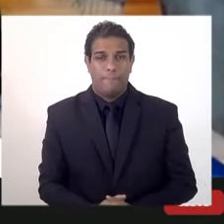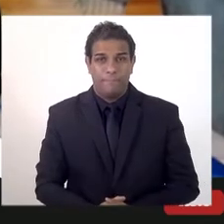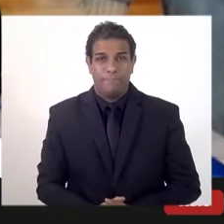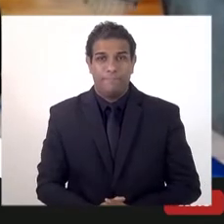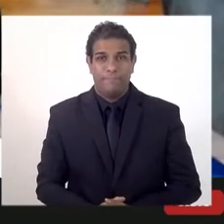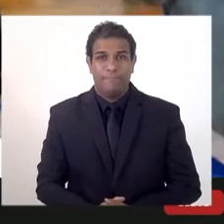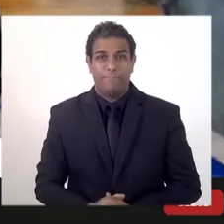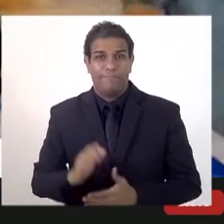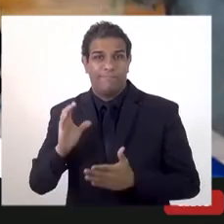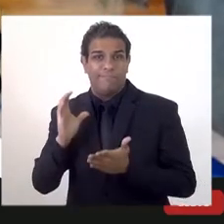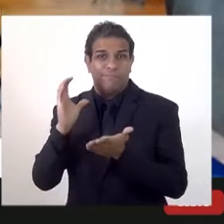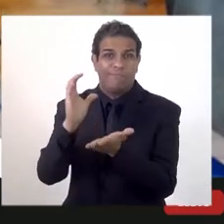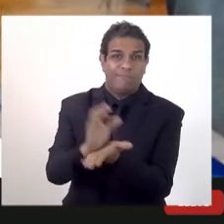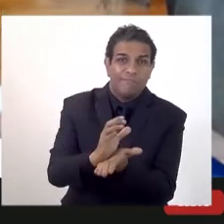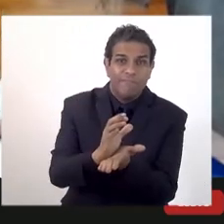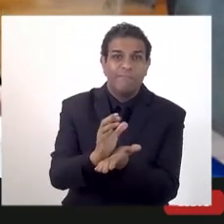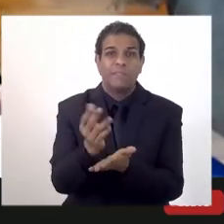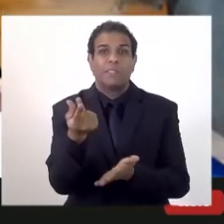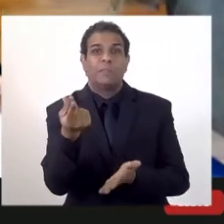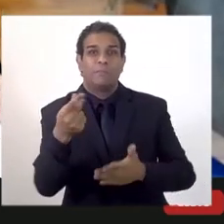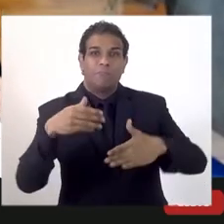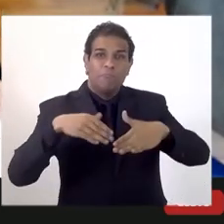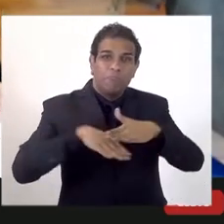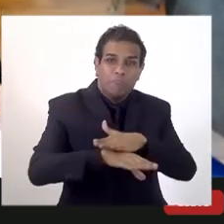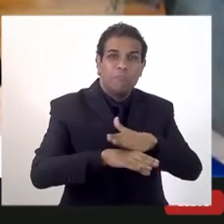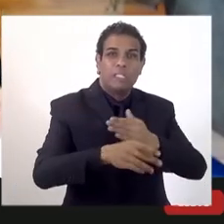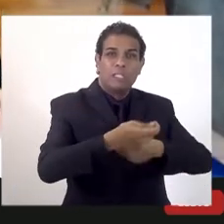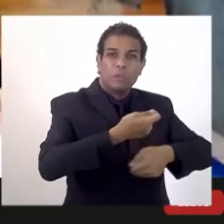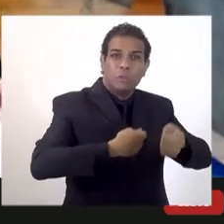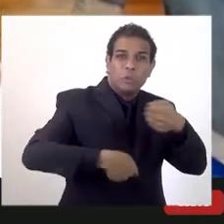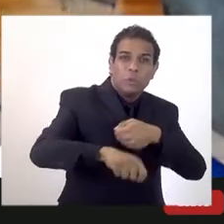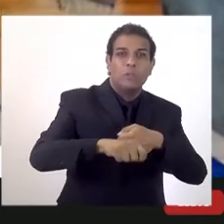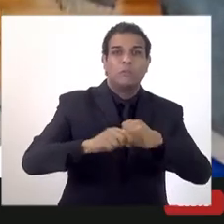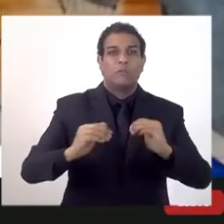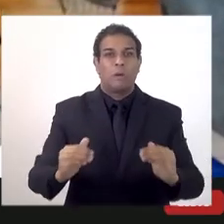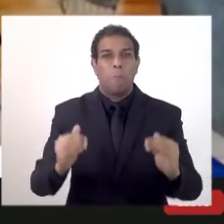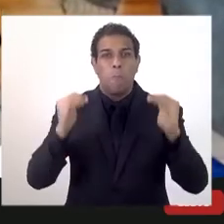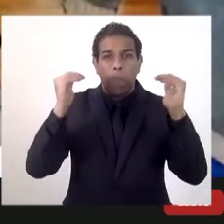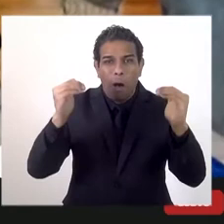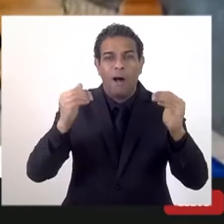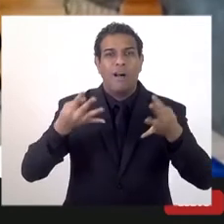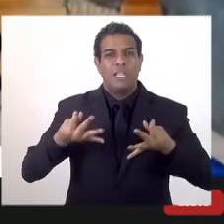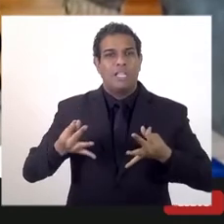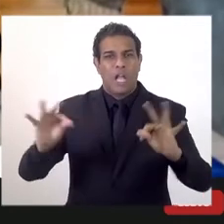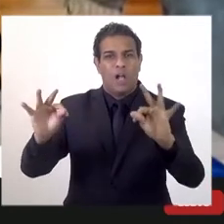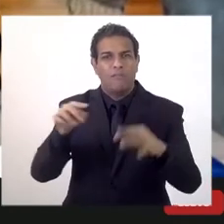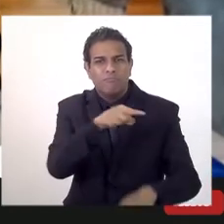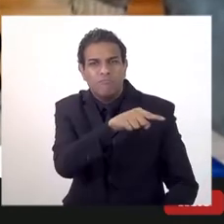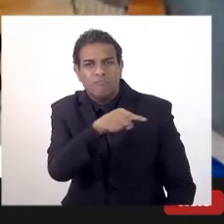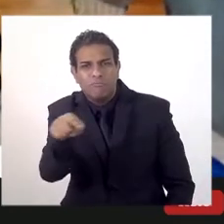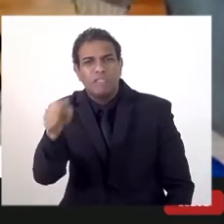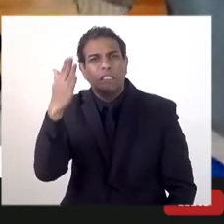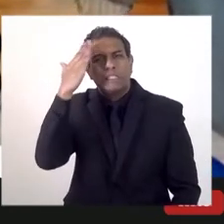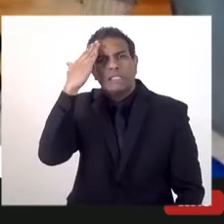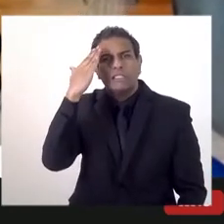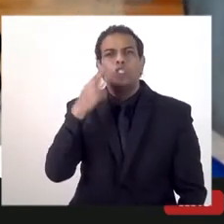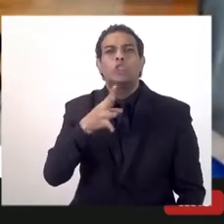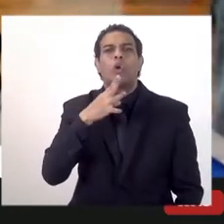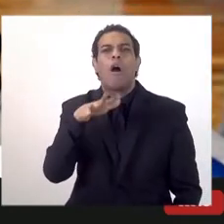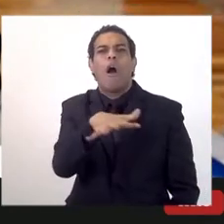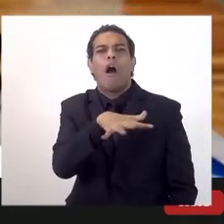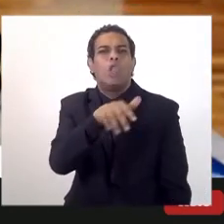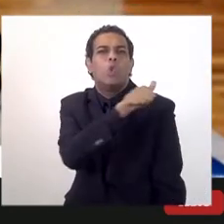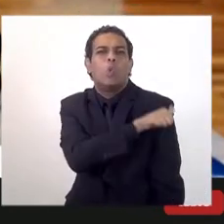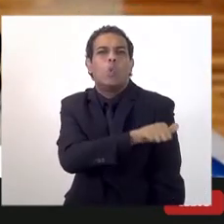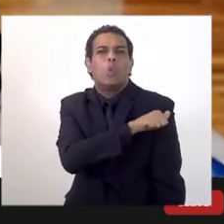no investimento, casando com a área produtiva, em tecnologia. E a gente quer ouvir muito o Estado. Nós vamos, já,